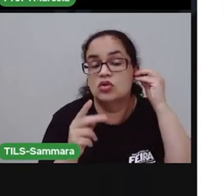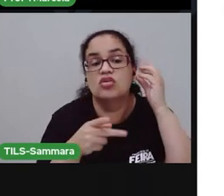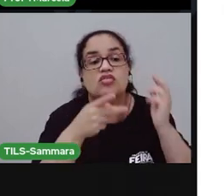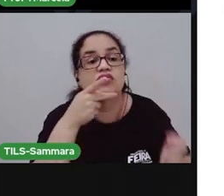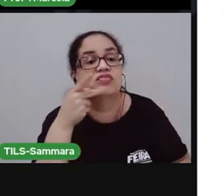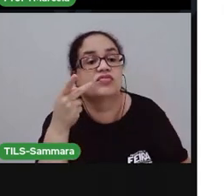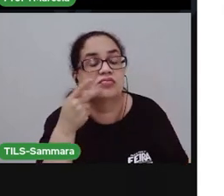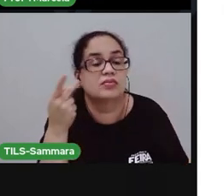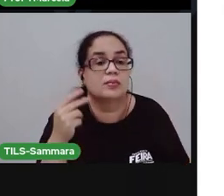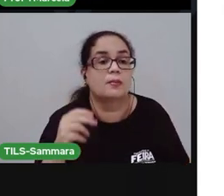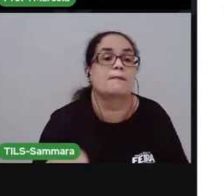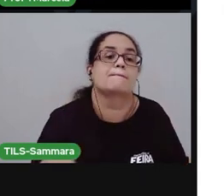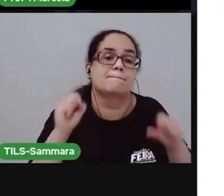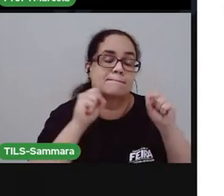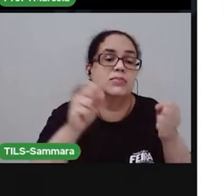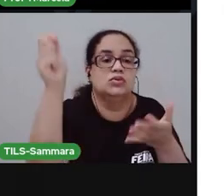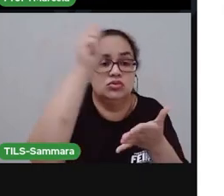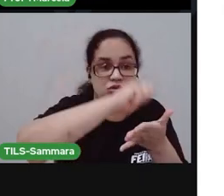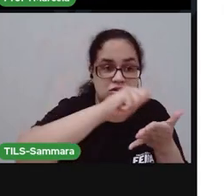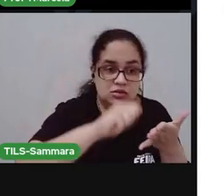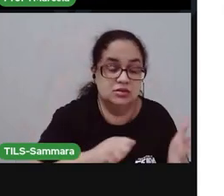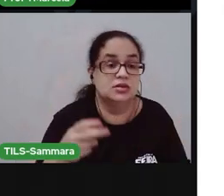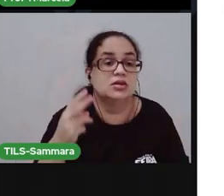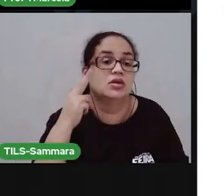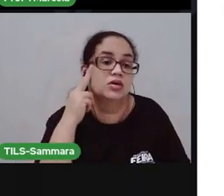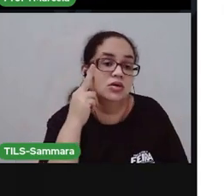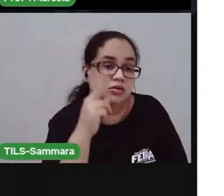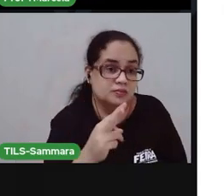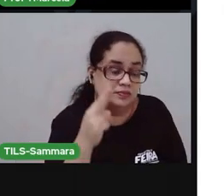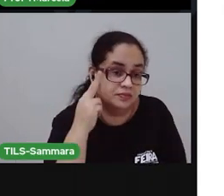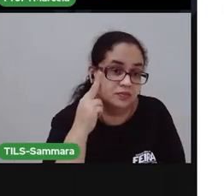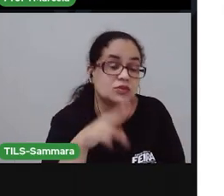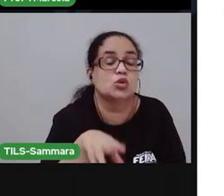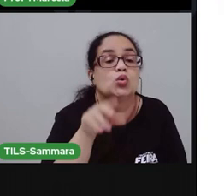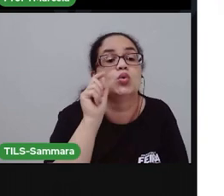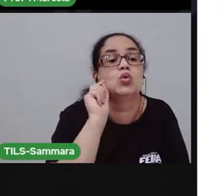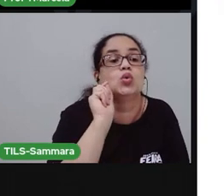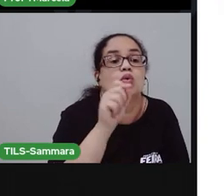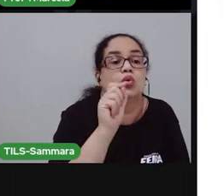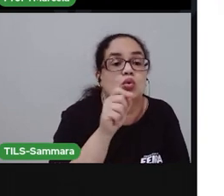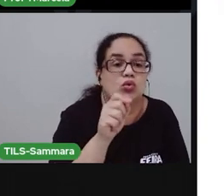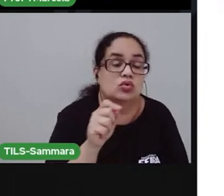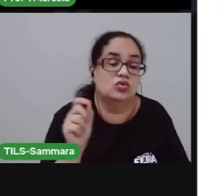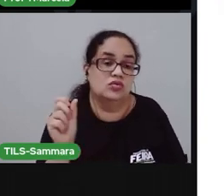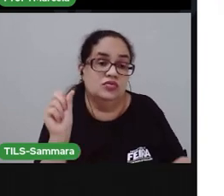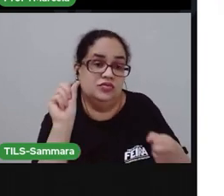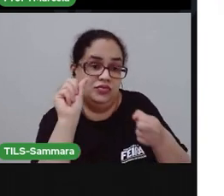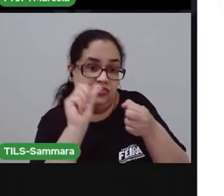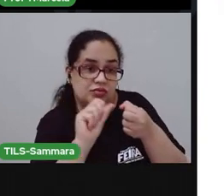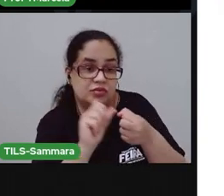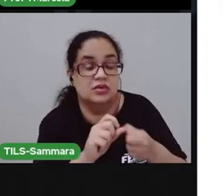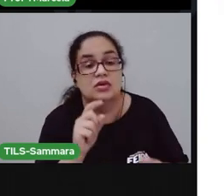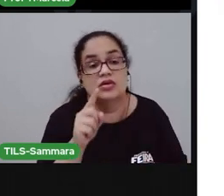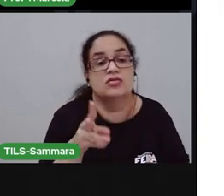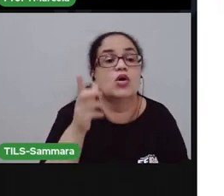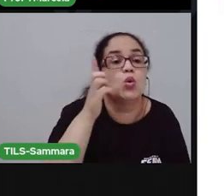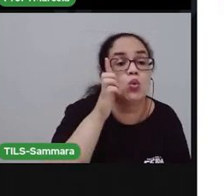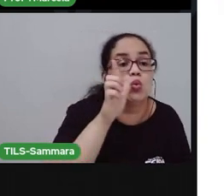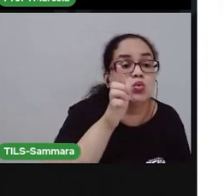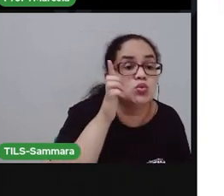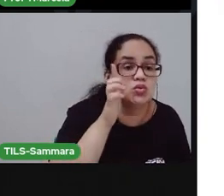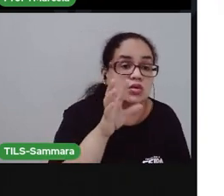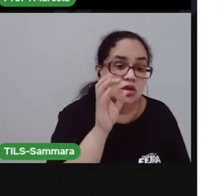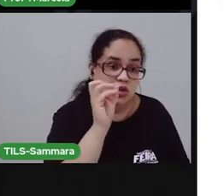pode escrever aí no chat que eu vou ver, o que é que eu estou fazendo. Vamos ver se você vai acertar,